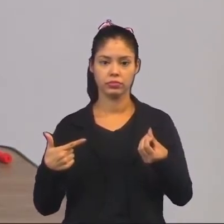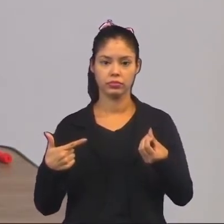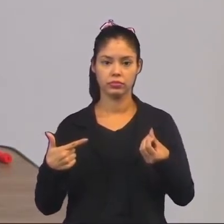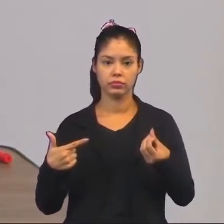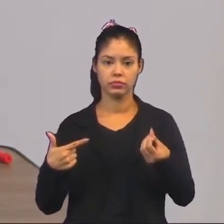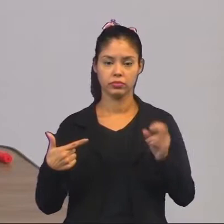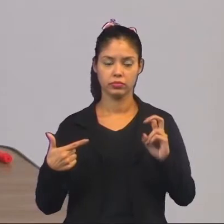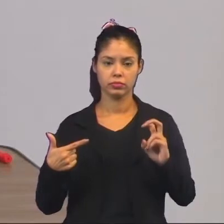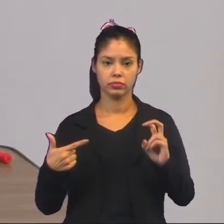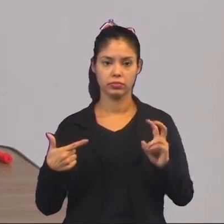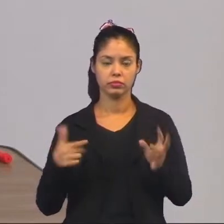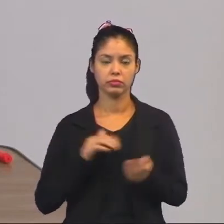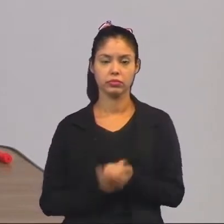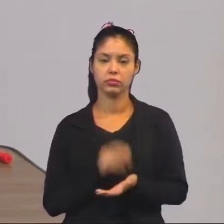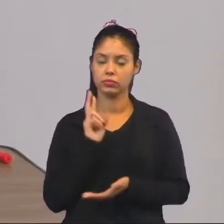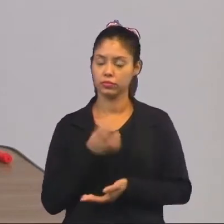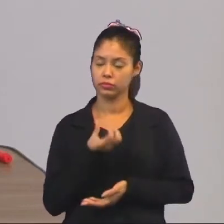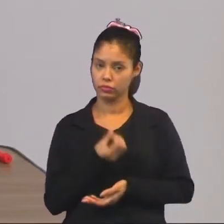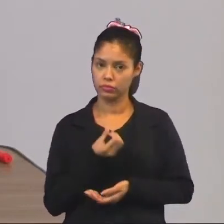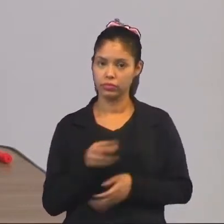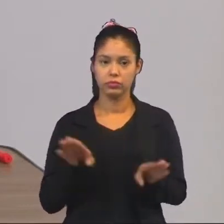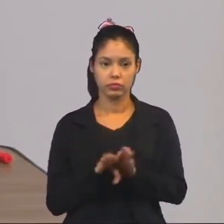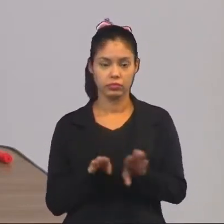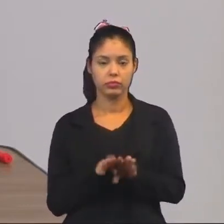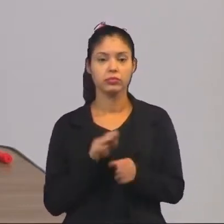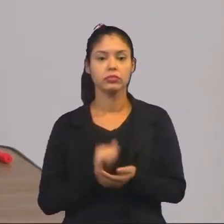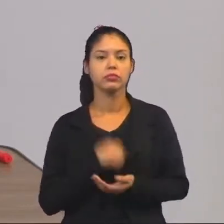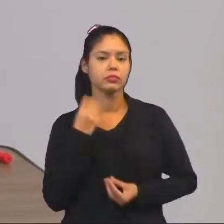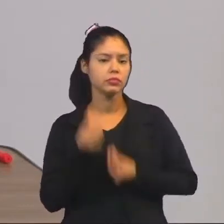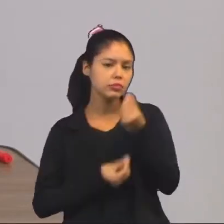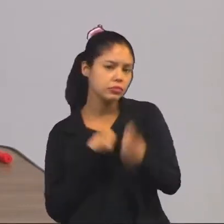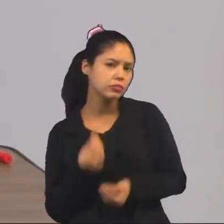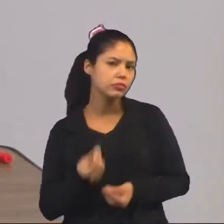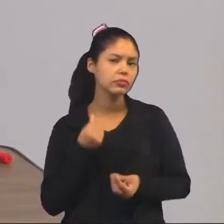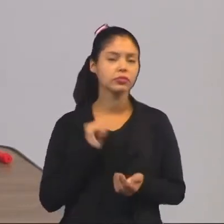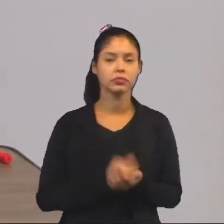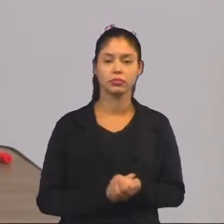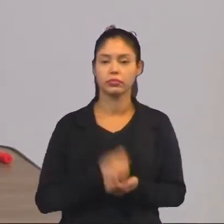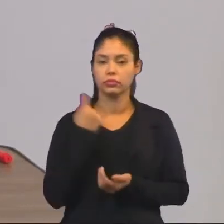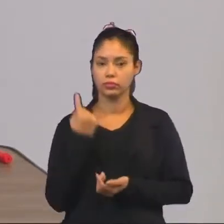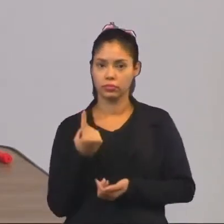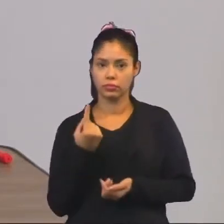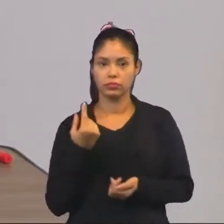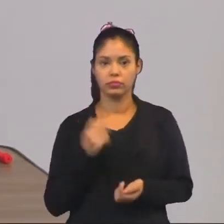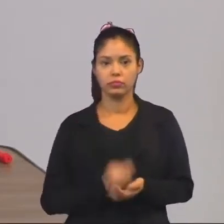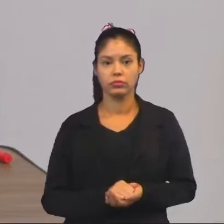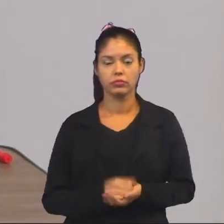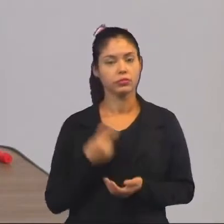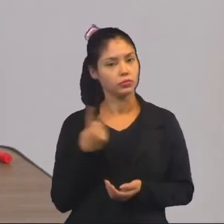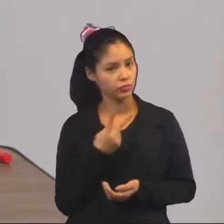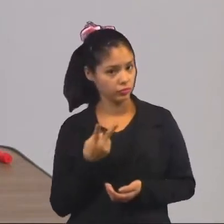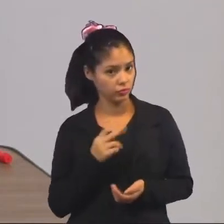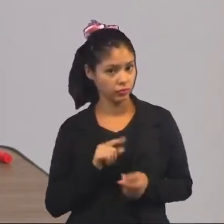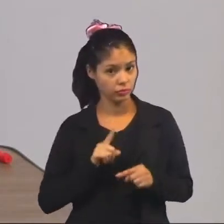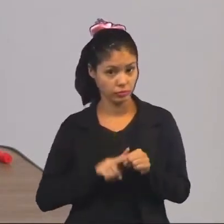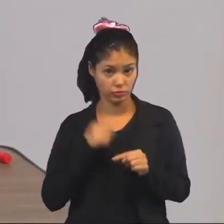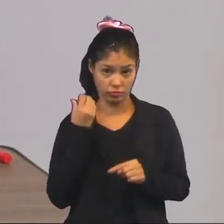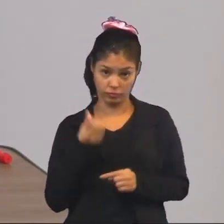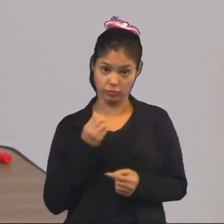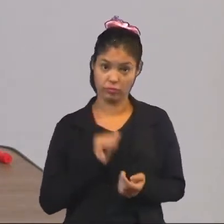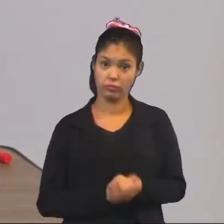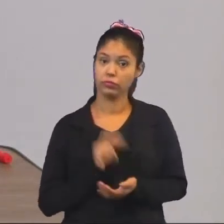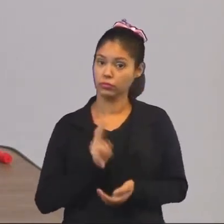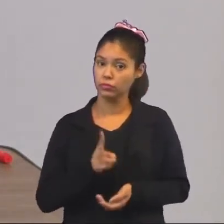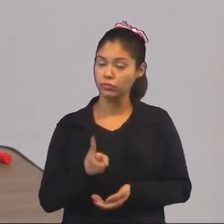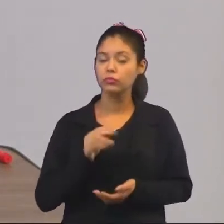o 2 com 5, então eu vou ter 6 chances também. Com 1 eu tinha 6, com 2 eu vou ter mais 6,